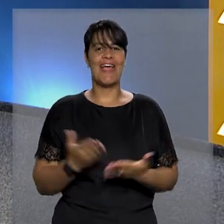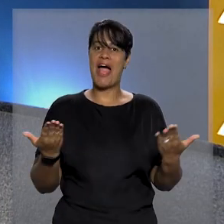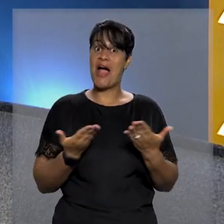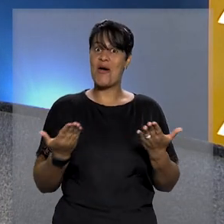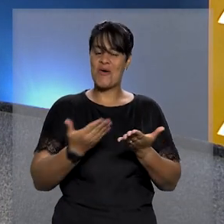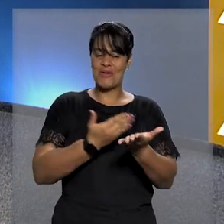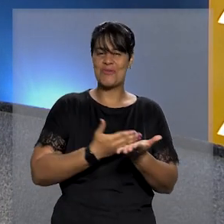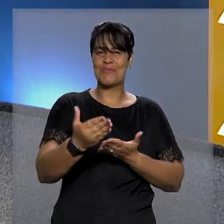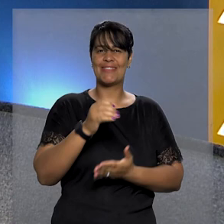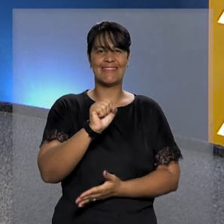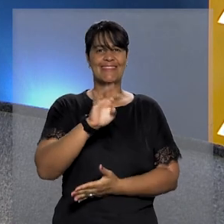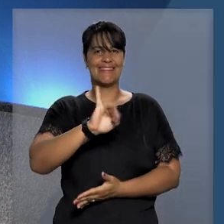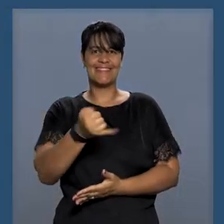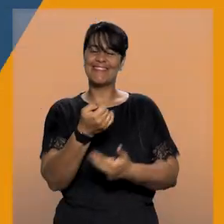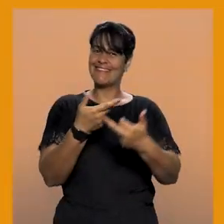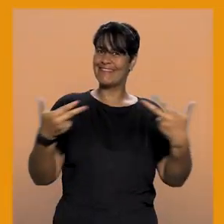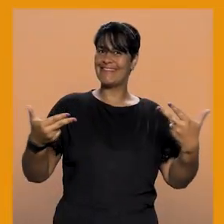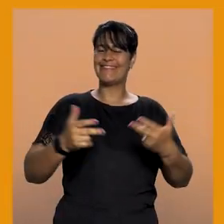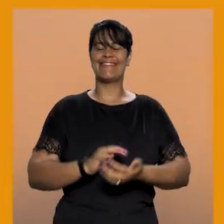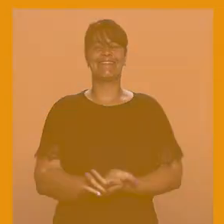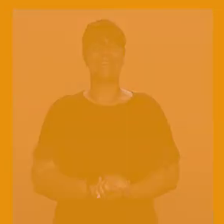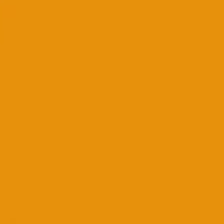Notícias começa agora.